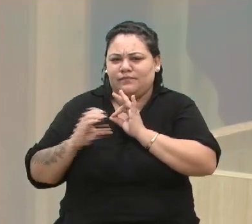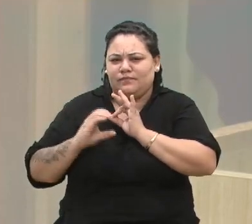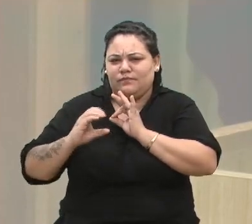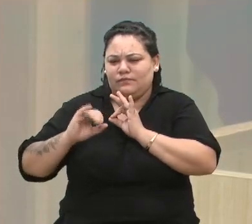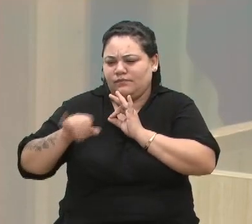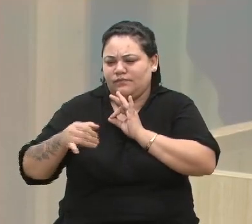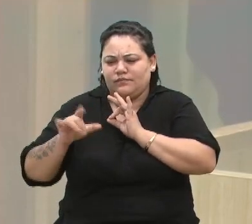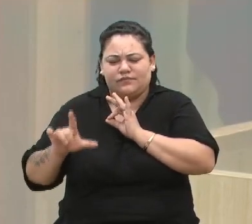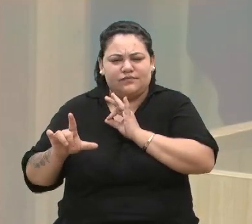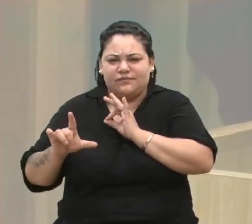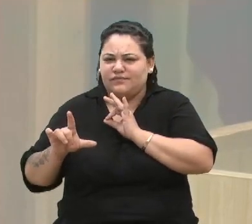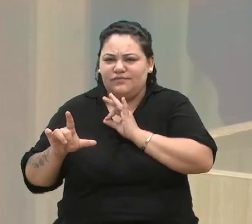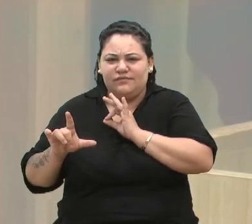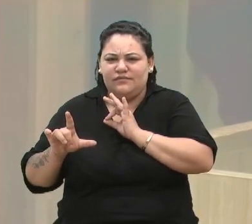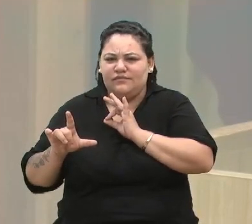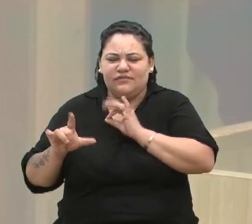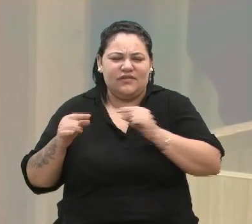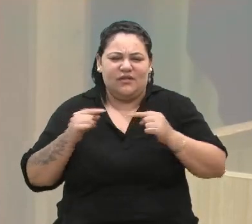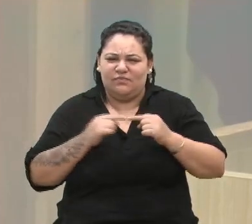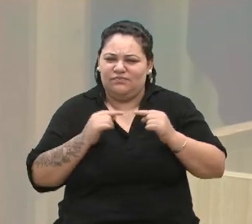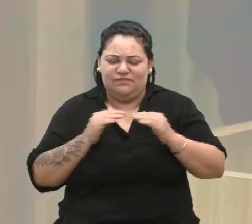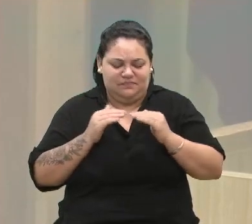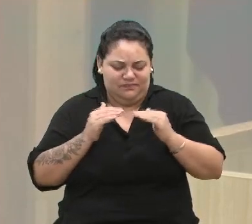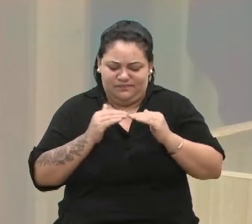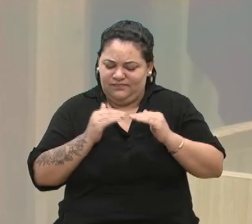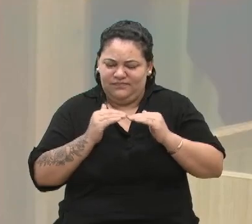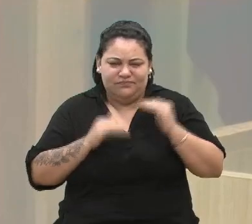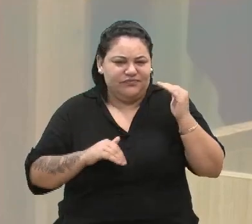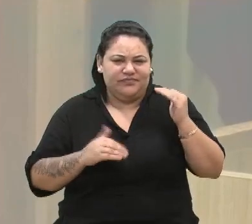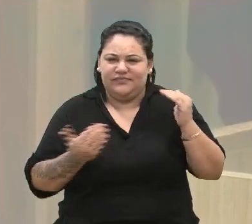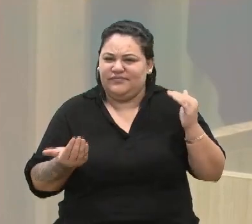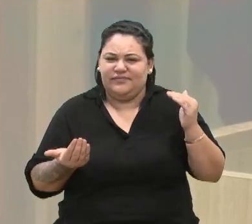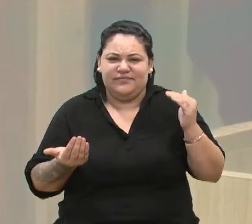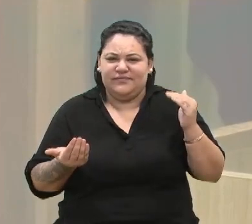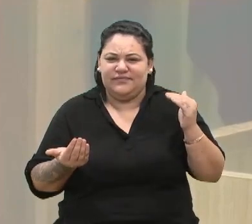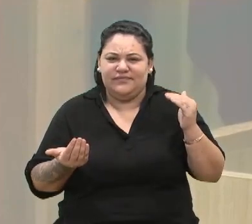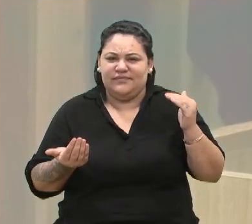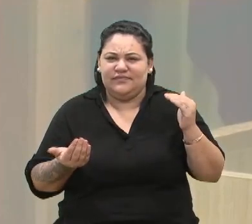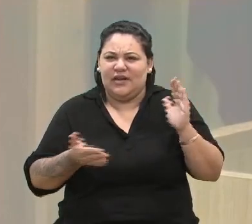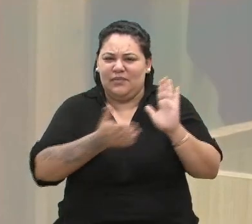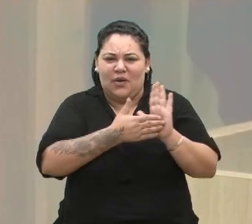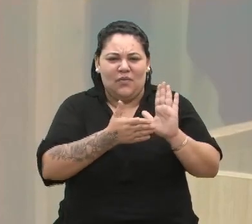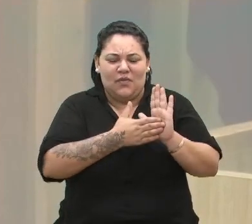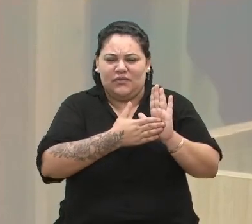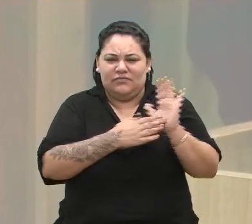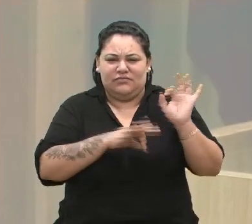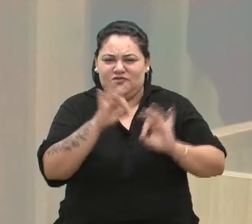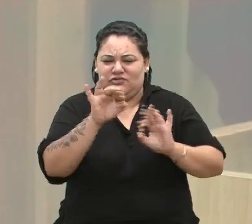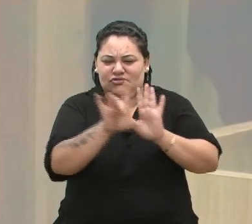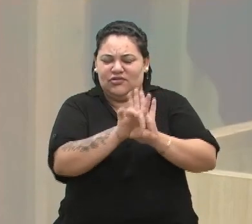Casa não tem nada, absolutamente nada, a ver com o tema proposto do projeto de lei.